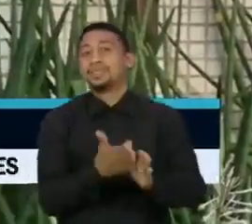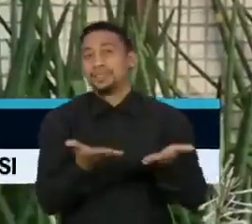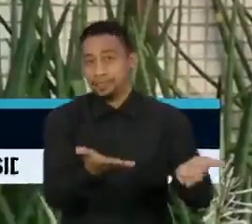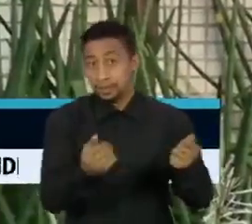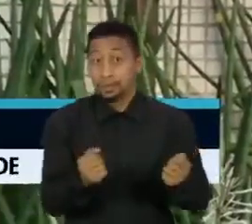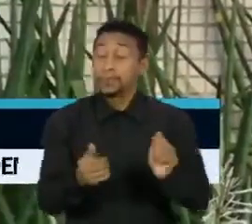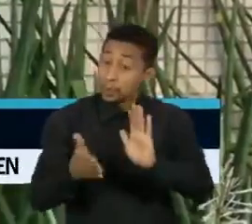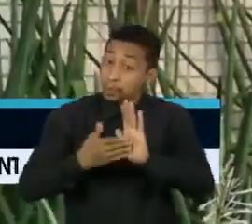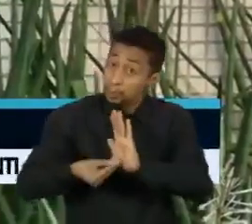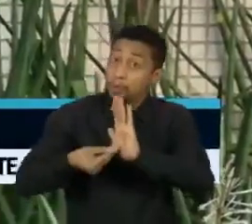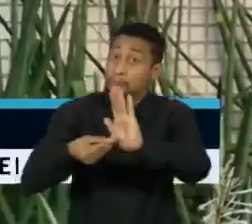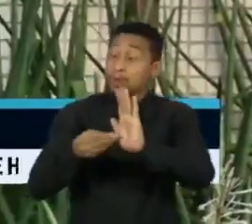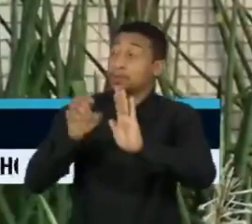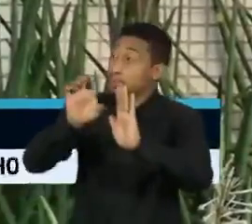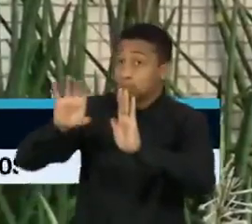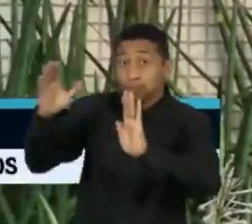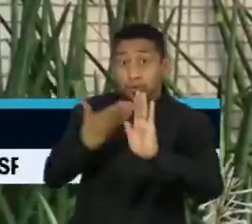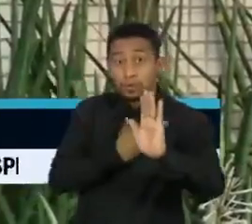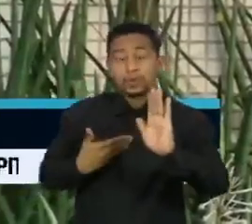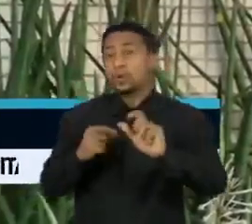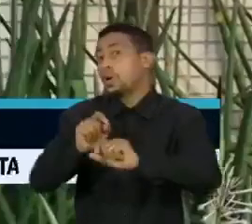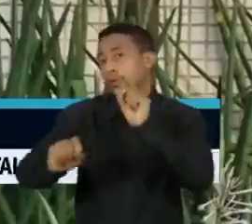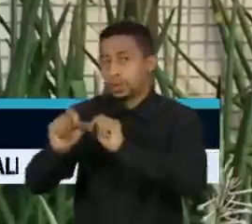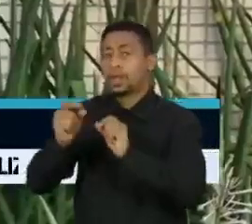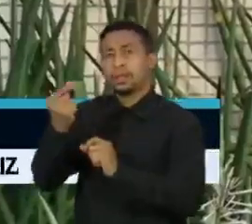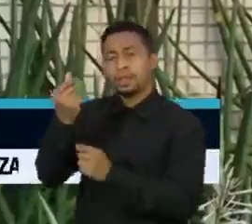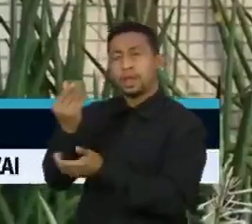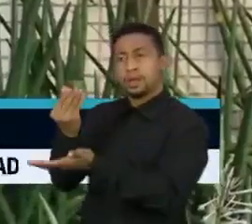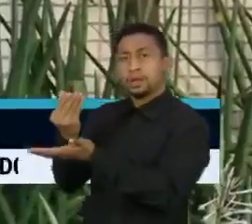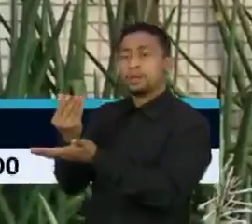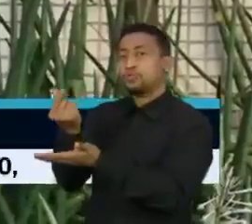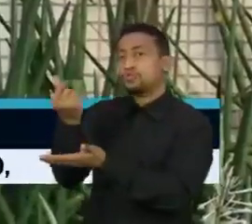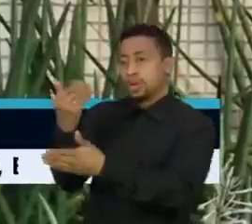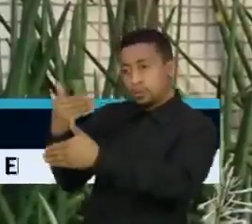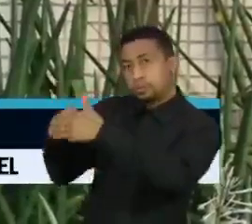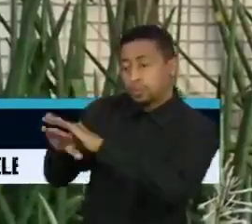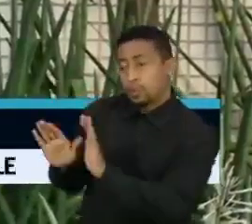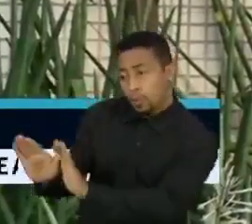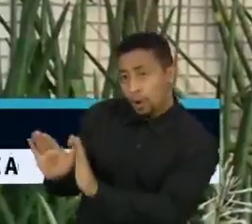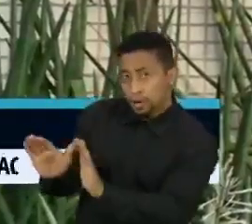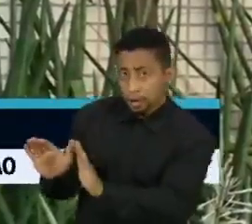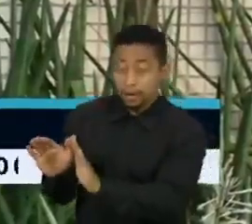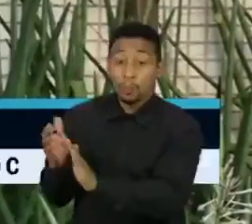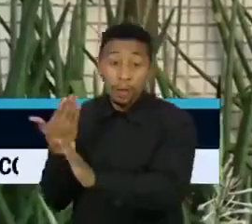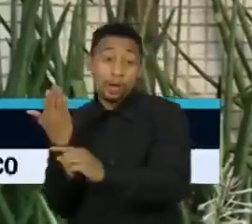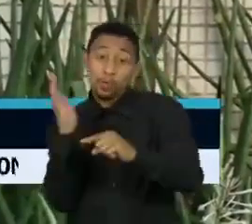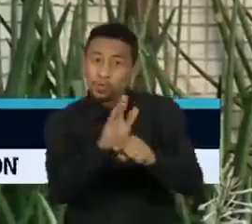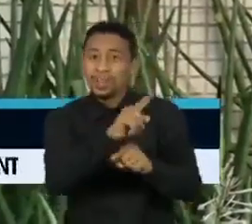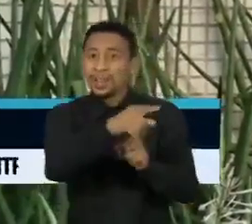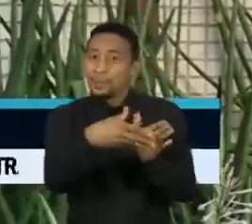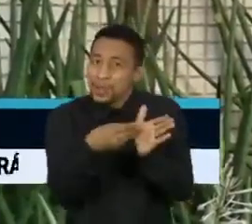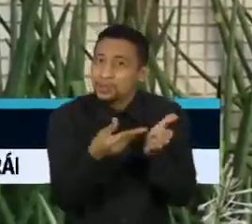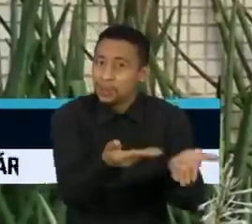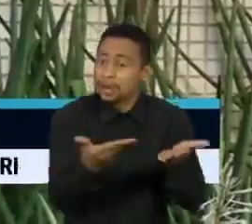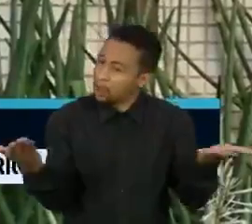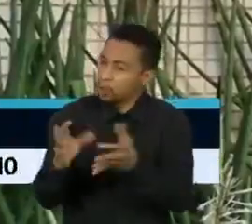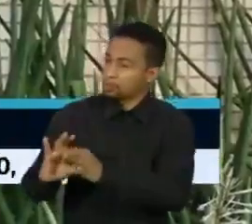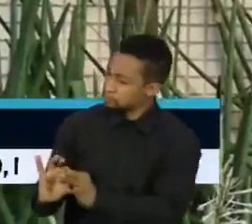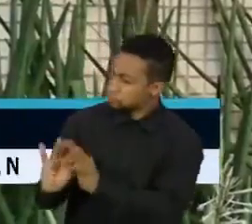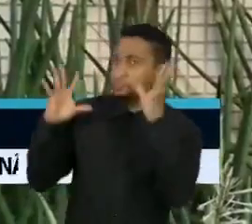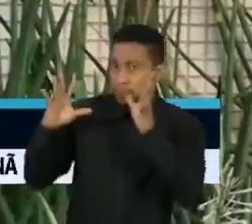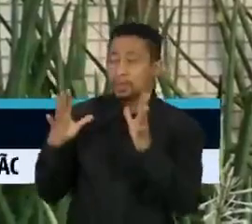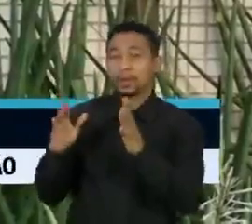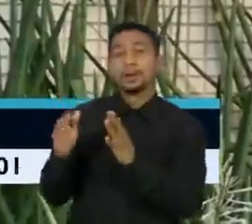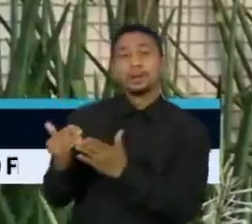da região é o desbloqueio do Fundo Amazônia, gerido pelo BNDES, o banco de fomento do governo federal.